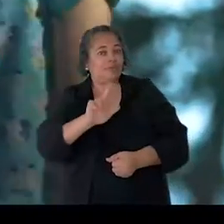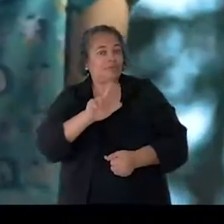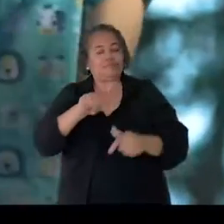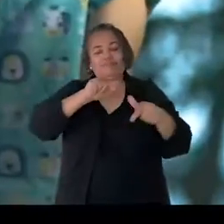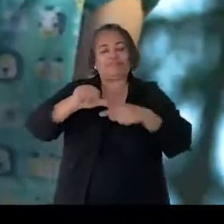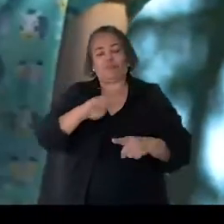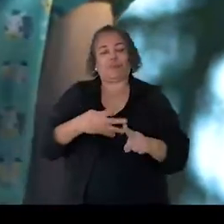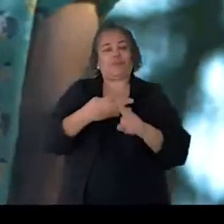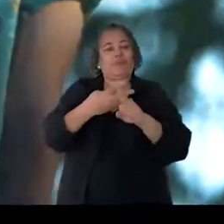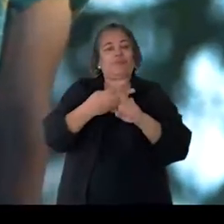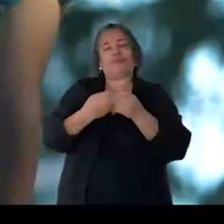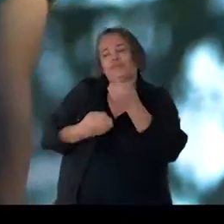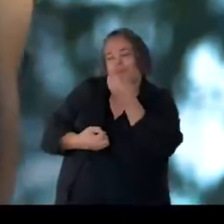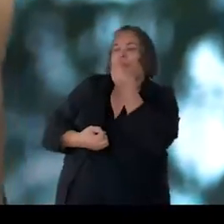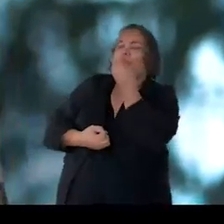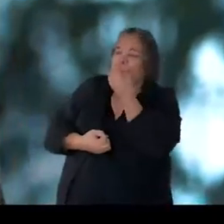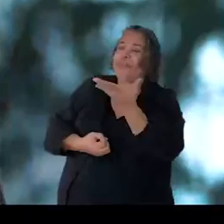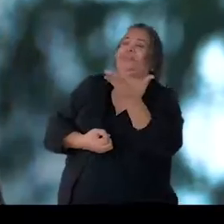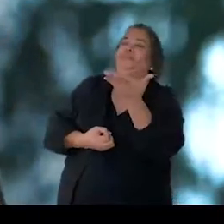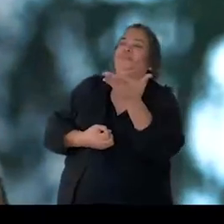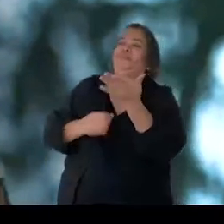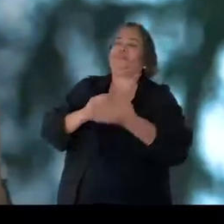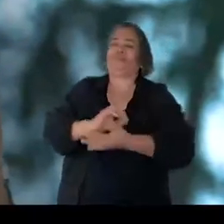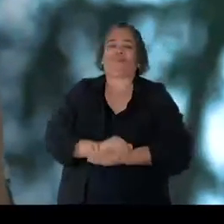Fazer mais. Fazer bem.